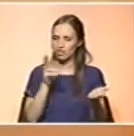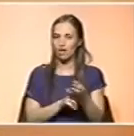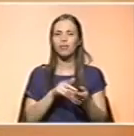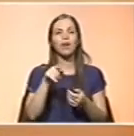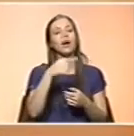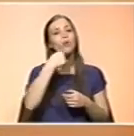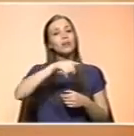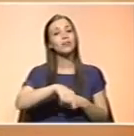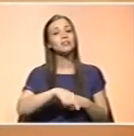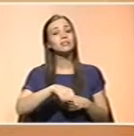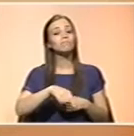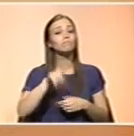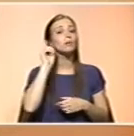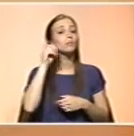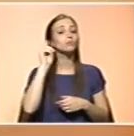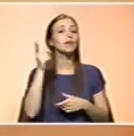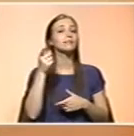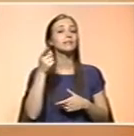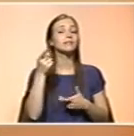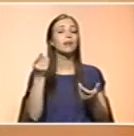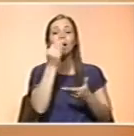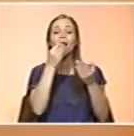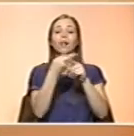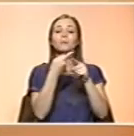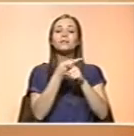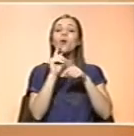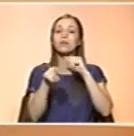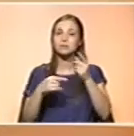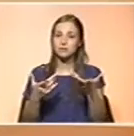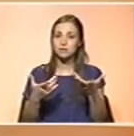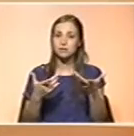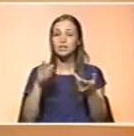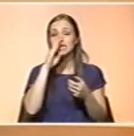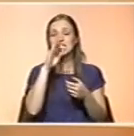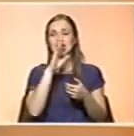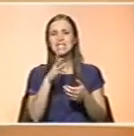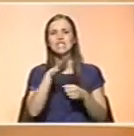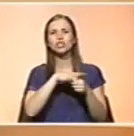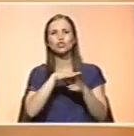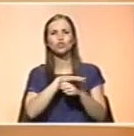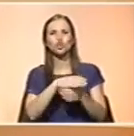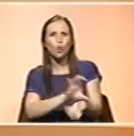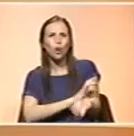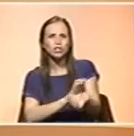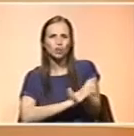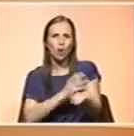uma vez mais, a chave está no perfil da alimentação. Nós, relativamente a situações de hipercolestrolémia e temos uma porcentagem,